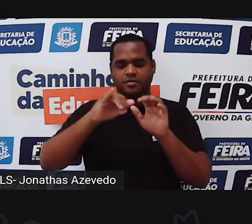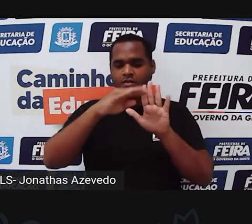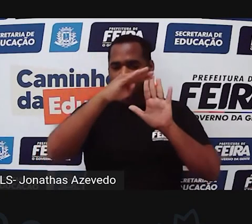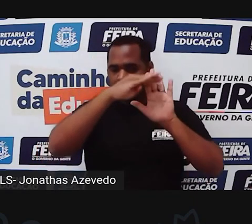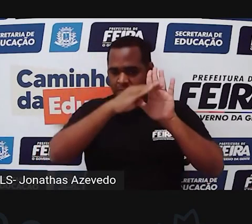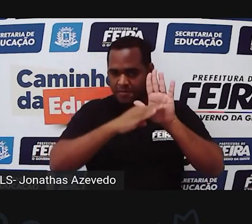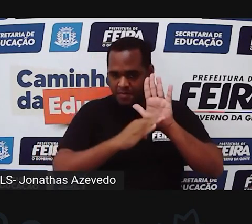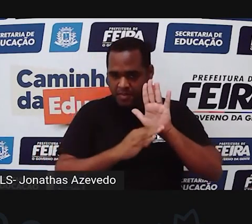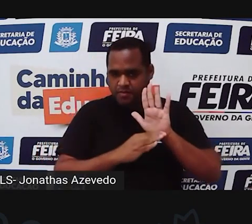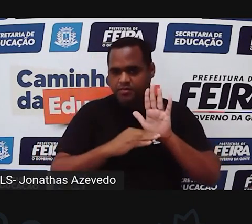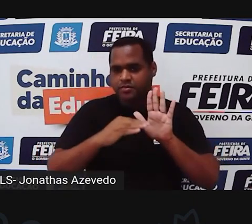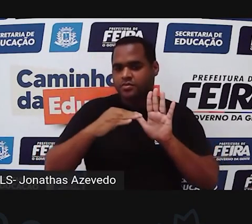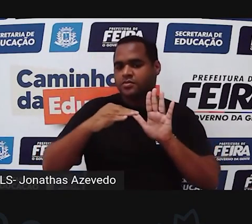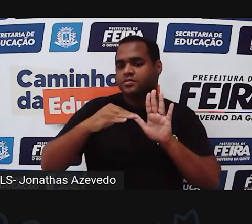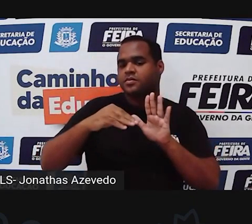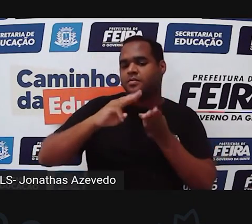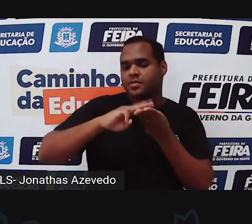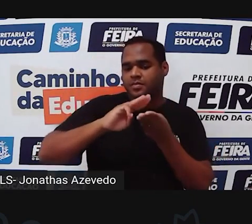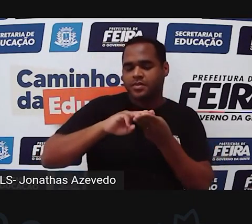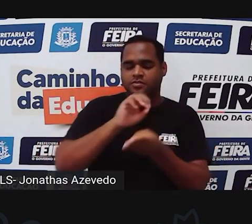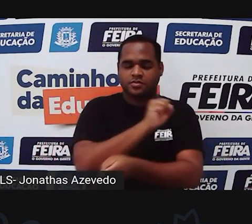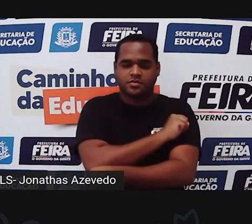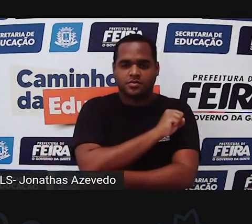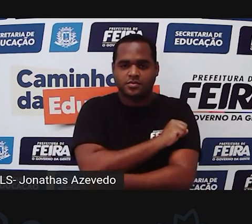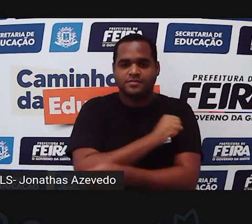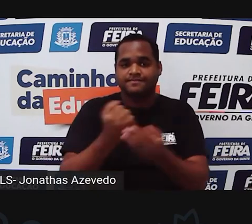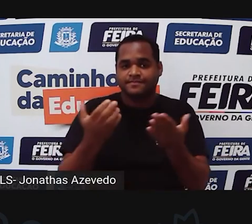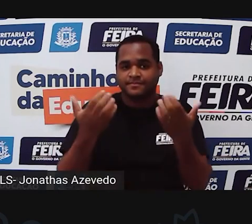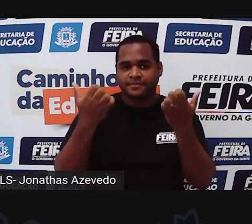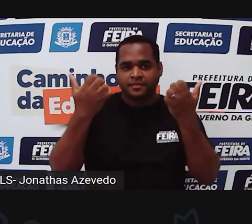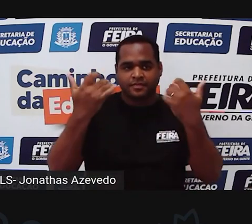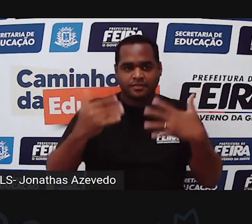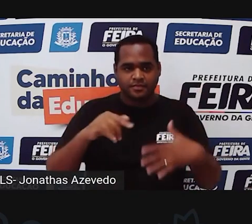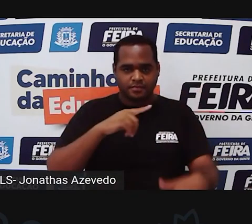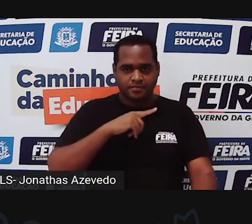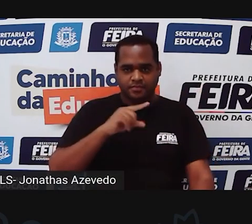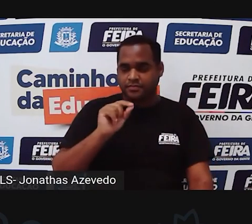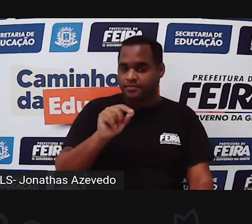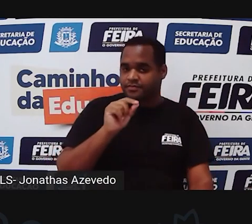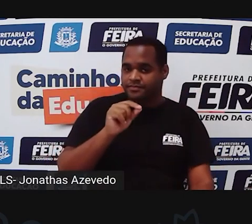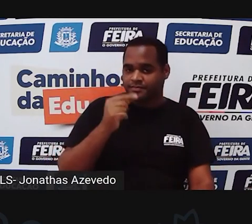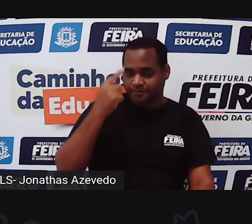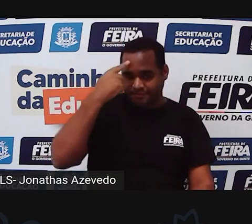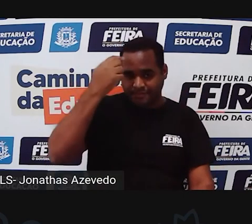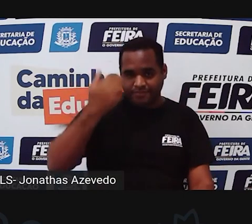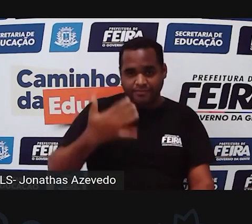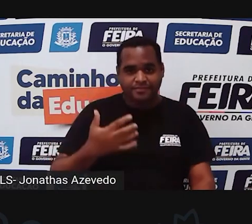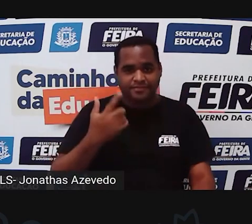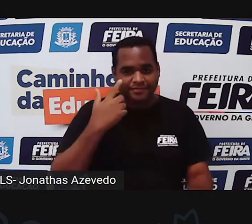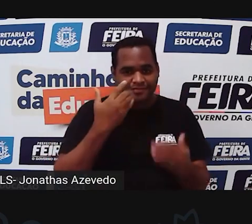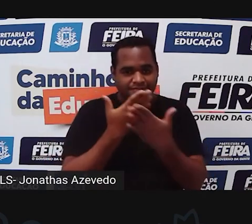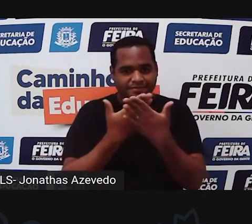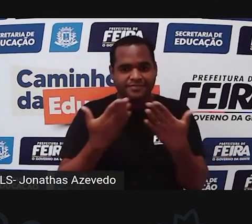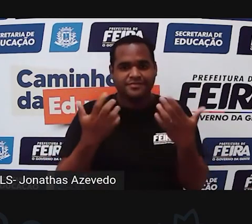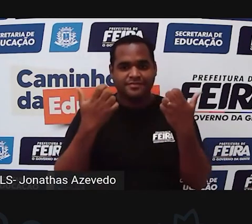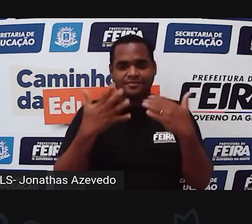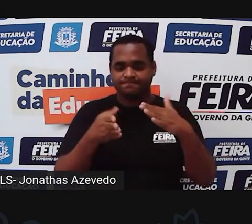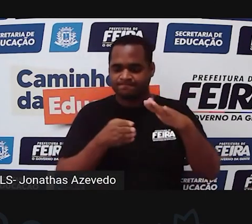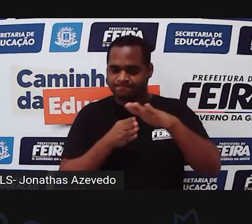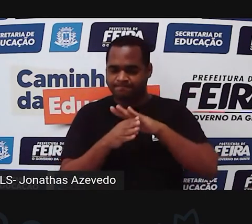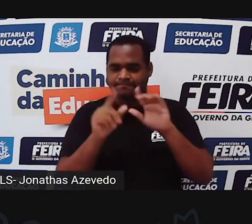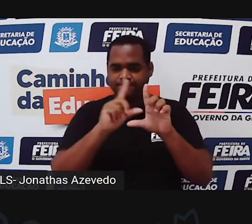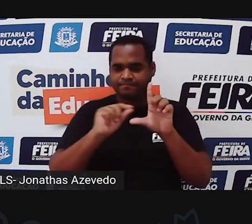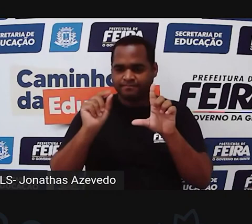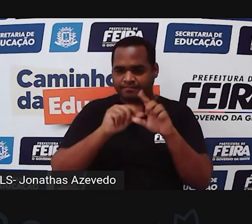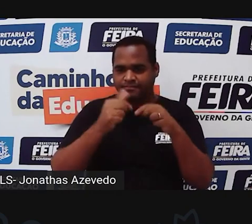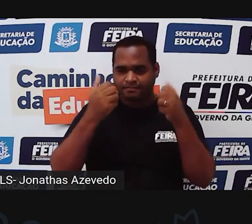oitavo ano busca essa aula e pega o link que vai estar na descrição da aula quando você acessar esse link